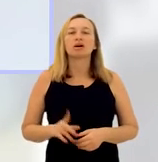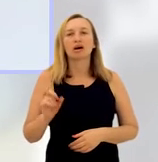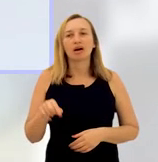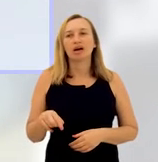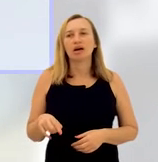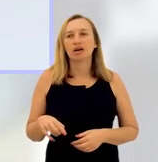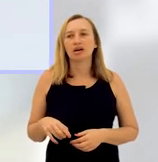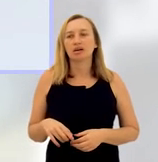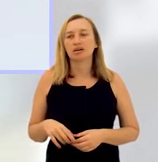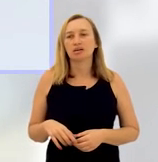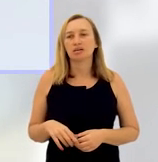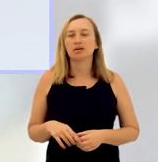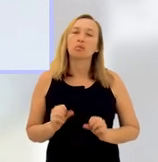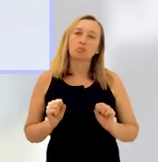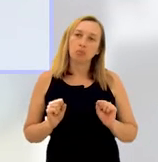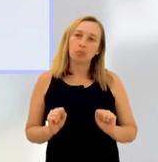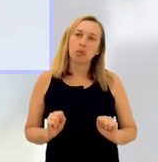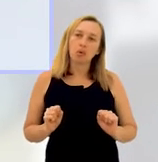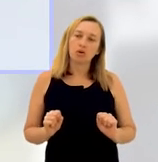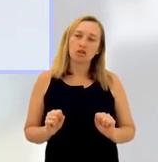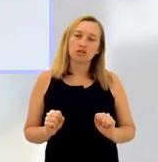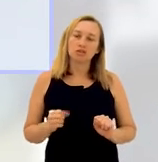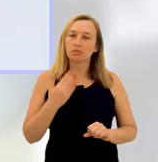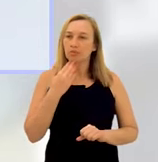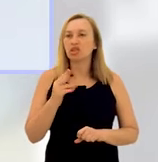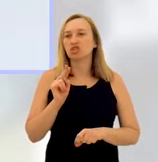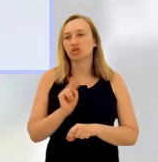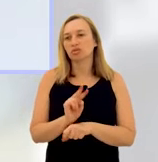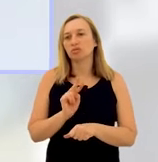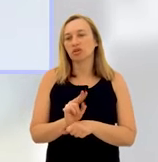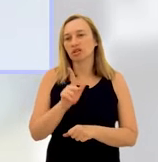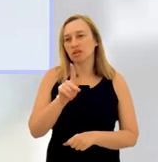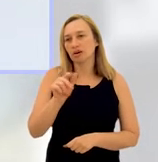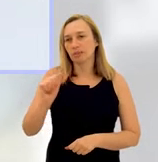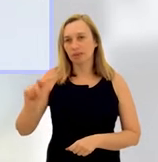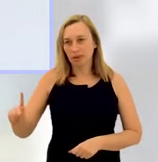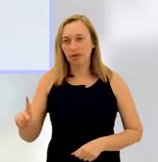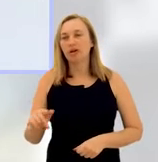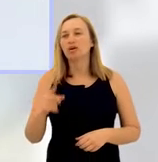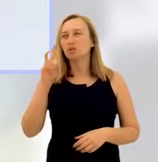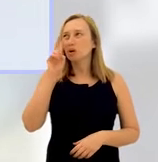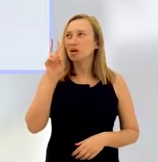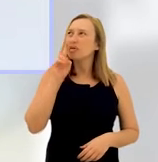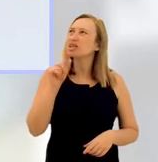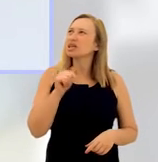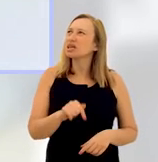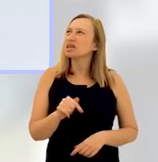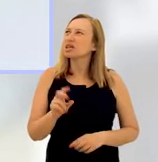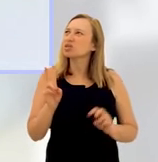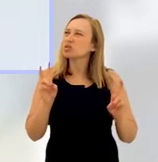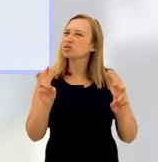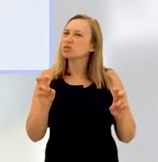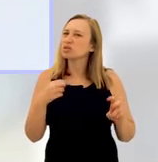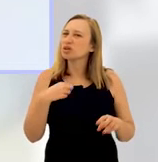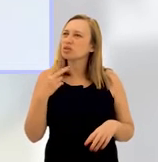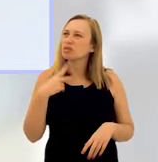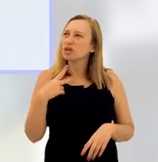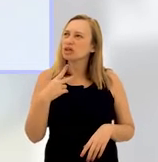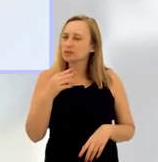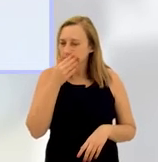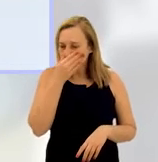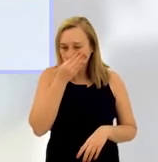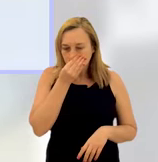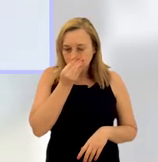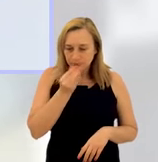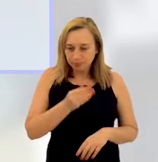Tudo isso é uma forma aí que pode ser requerido pelo aplicativo área da PEM virtual. Eu estou lembrando aqui de um caso, enquanto eu